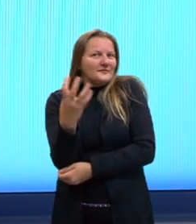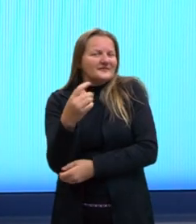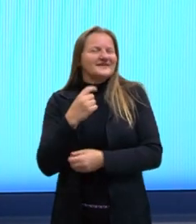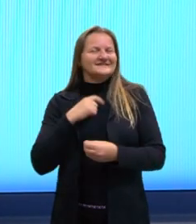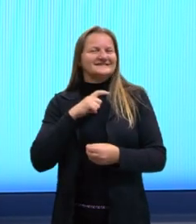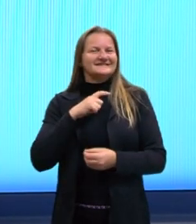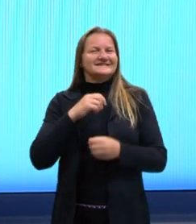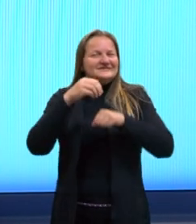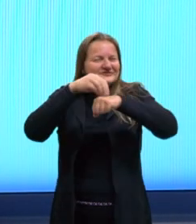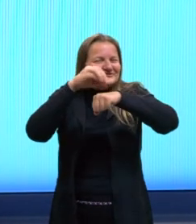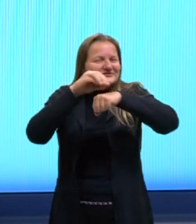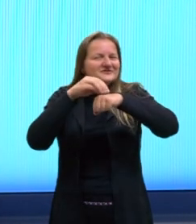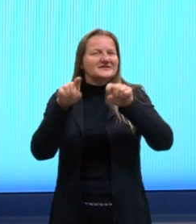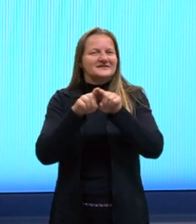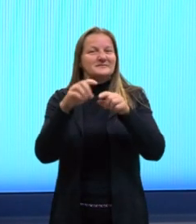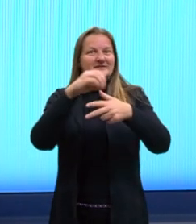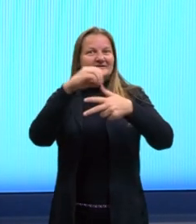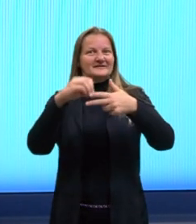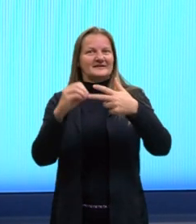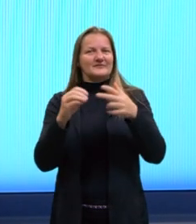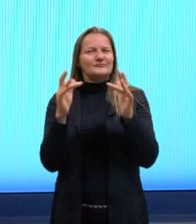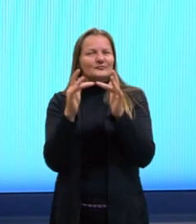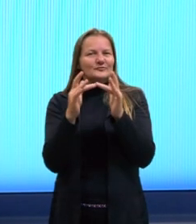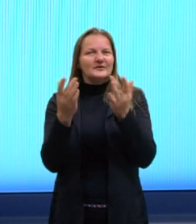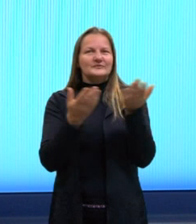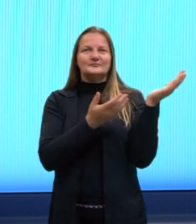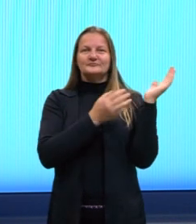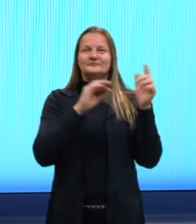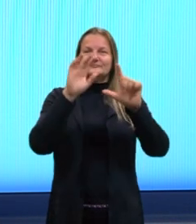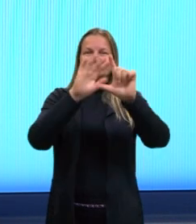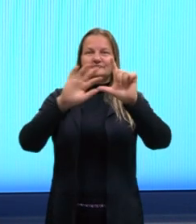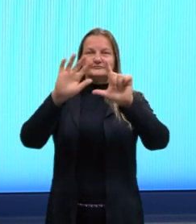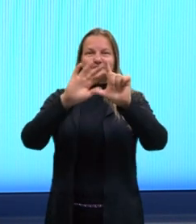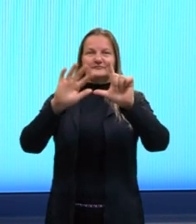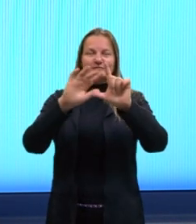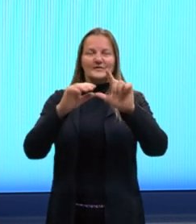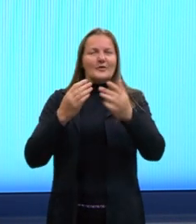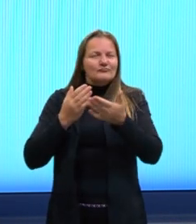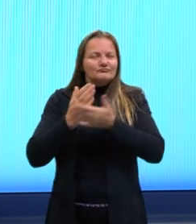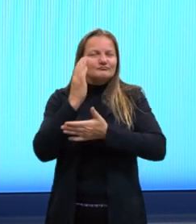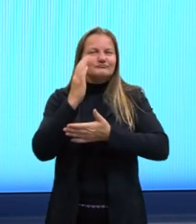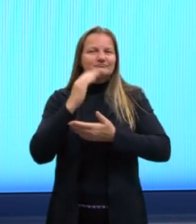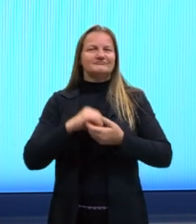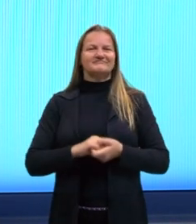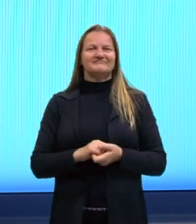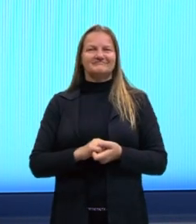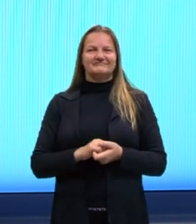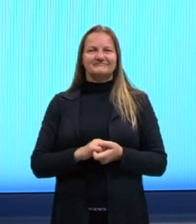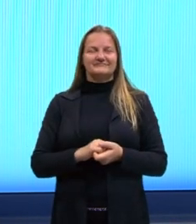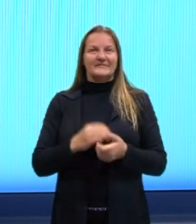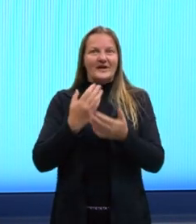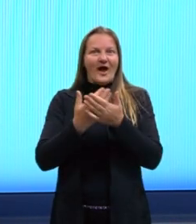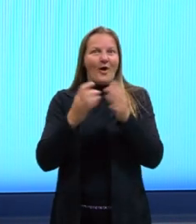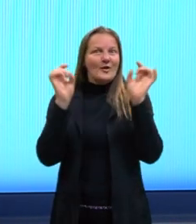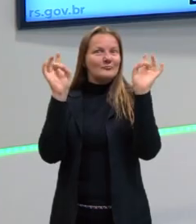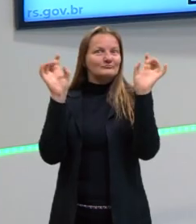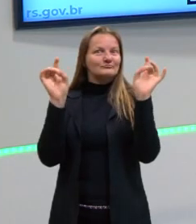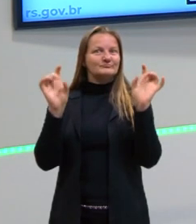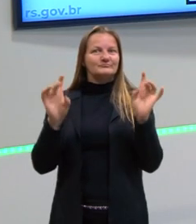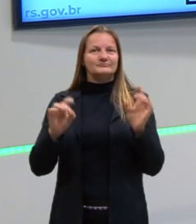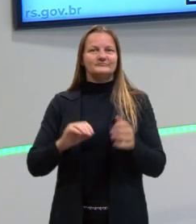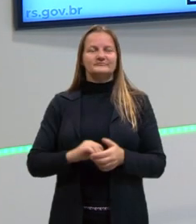muitas dicas aí para esse Enem. Então, acessa através desse QR Code e vamos lá que a nossa aula hoje é especial.